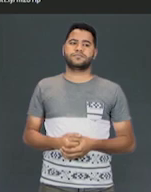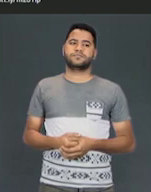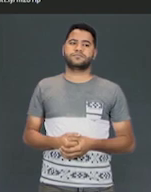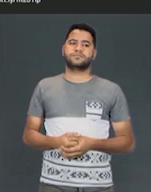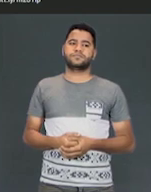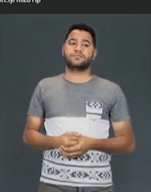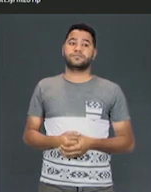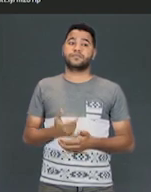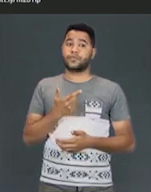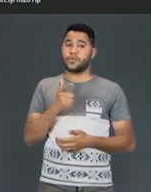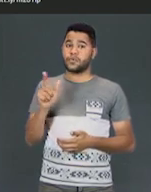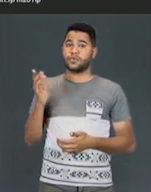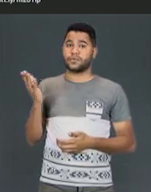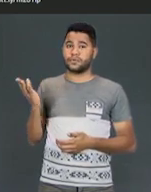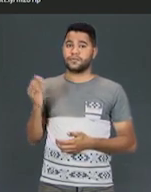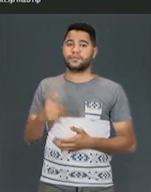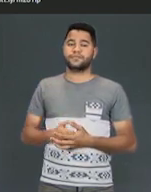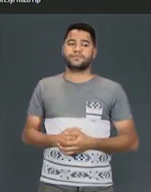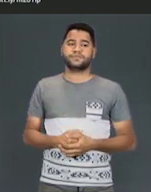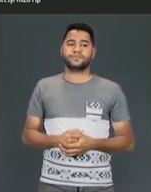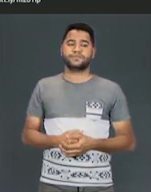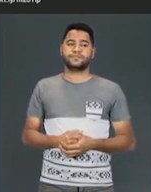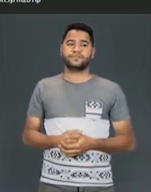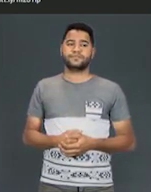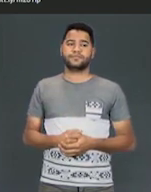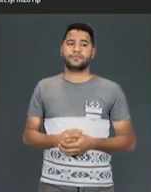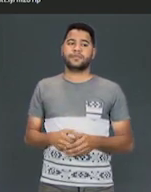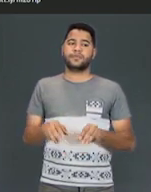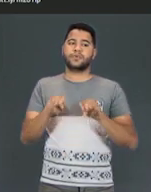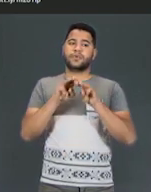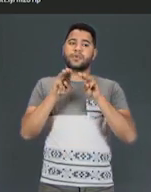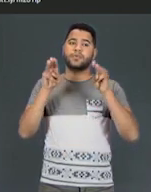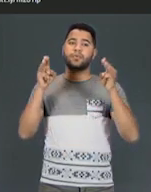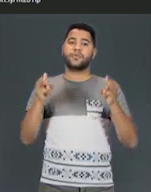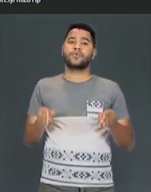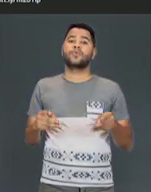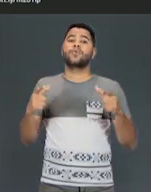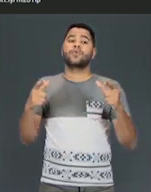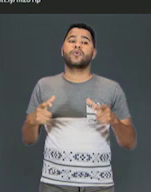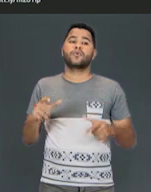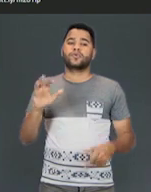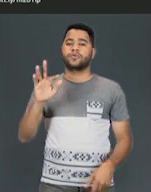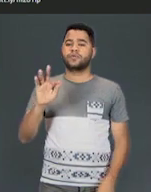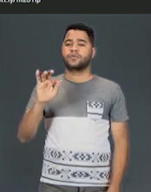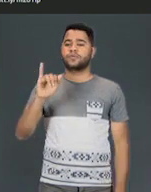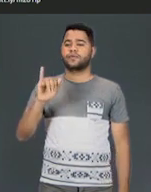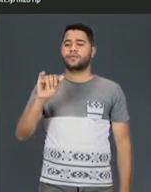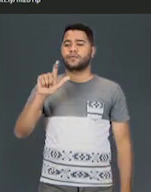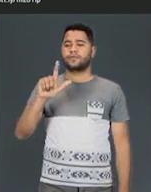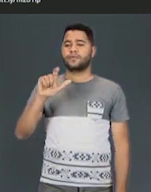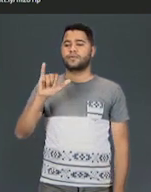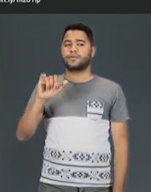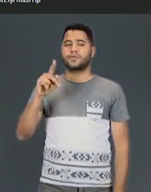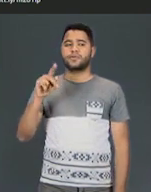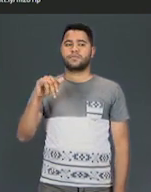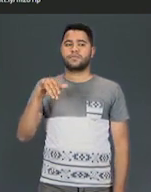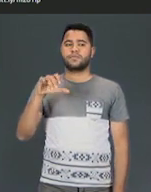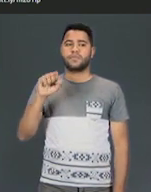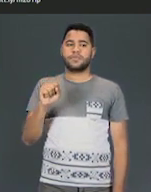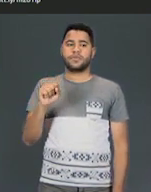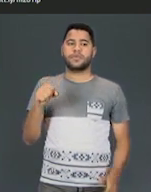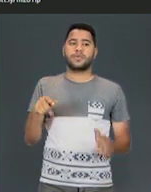Mais uma. Esse museu fica nas Filipinas. E essa exposição foi a exposição de